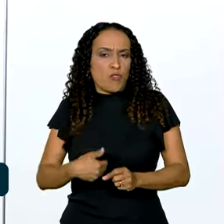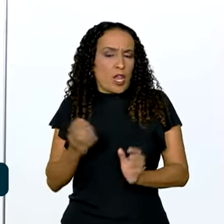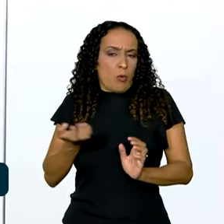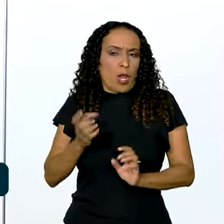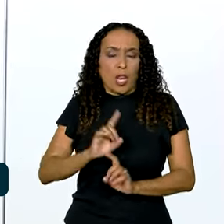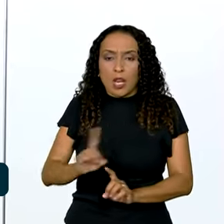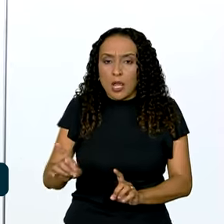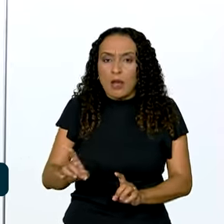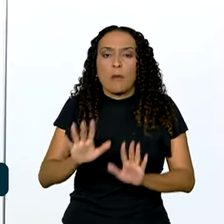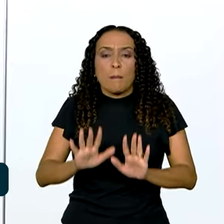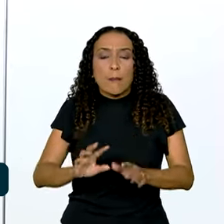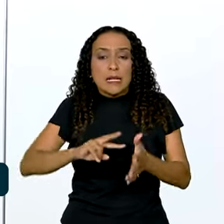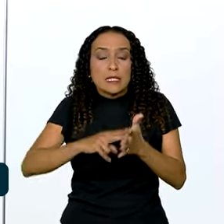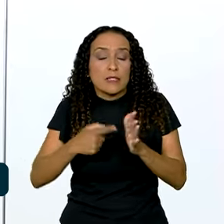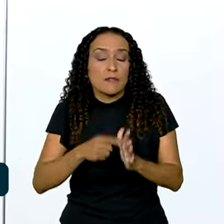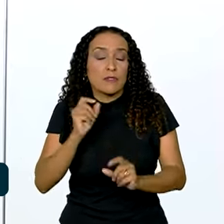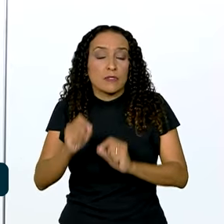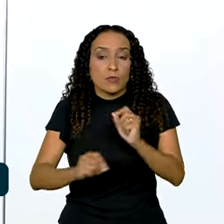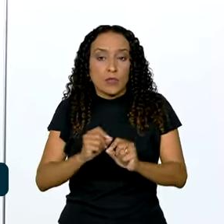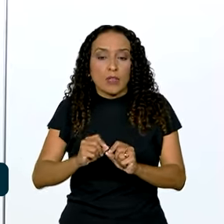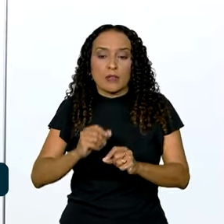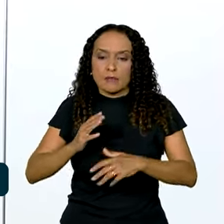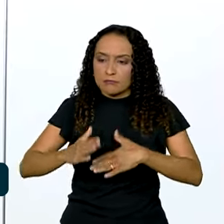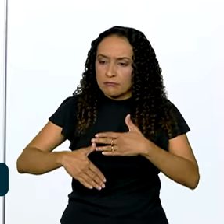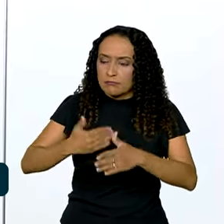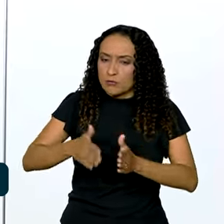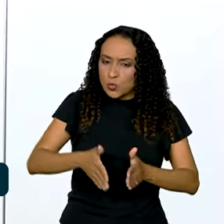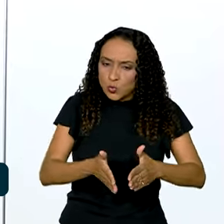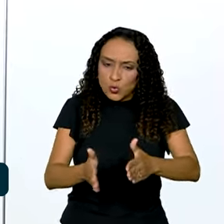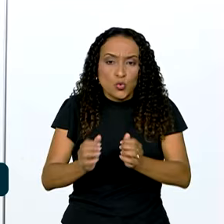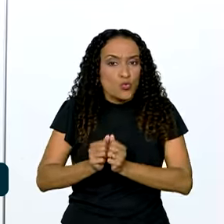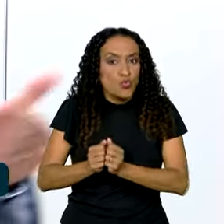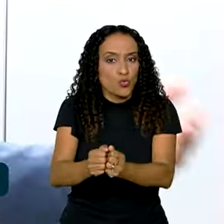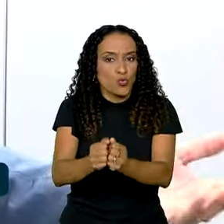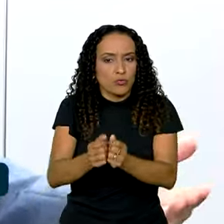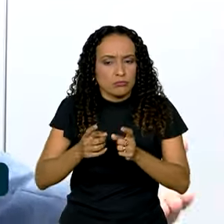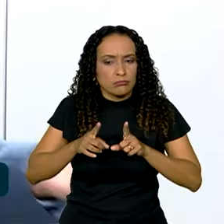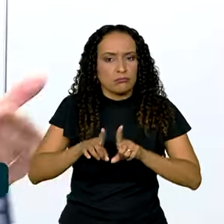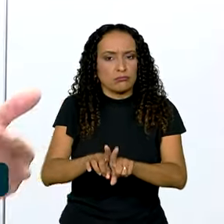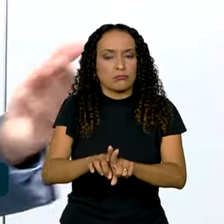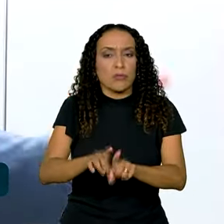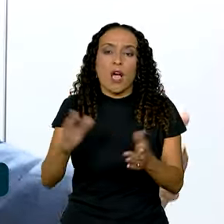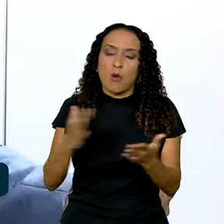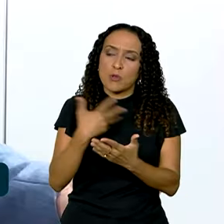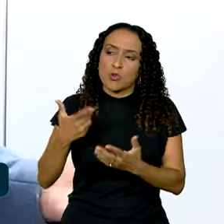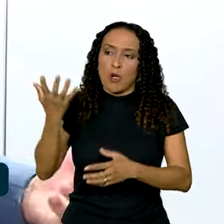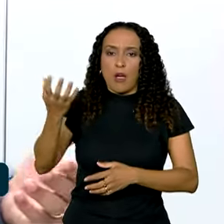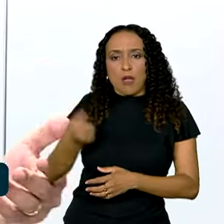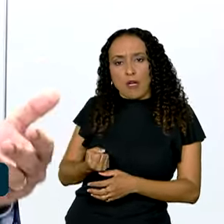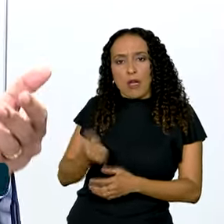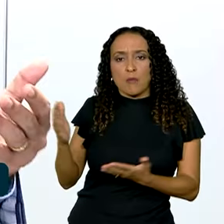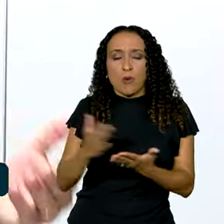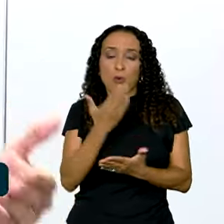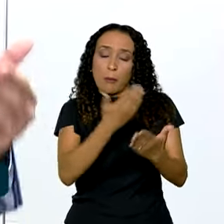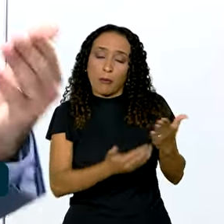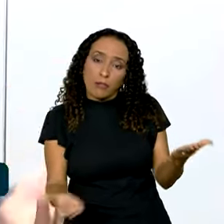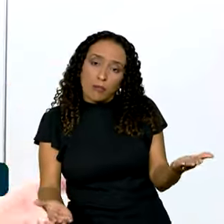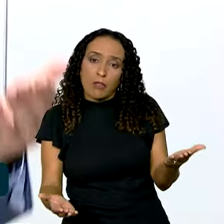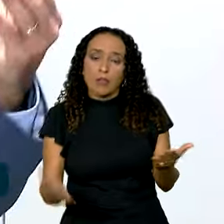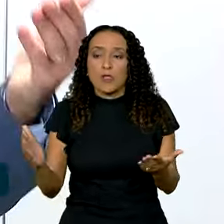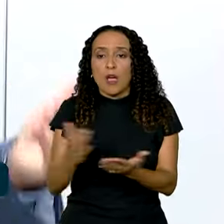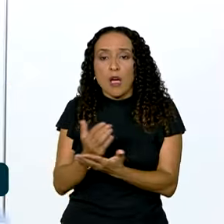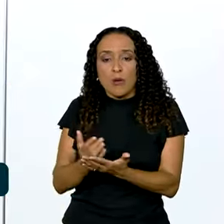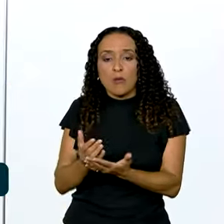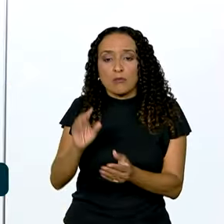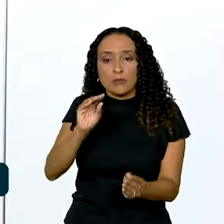pretende, mas significa andarmos na mesma direção. Tem coisa que nós ganhamos, tem coisa que nós não ganhamos, tem coisa que